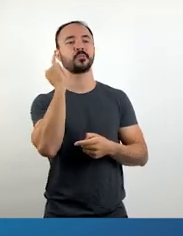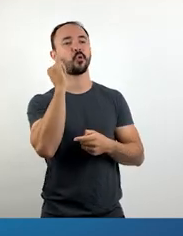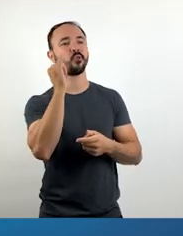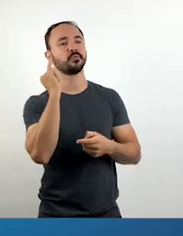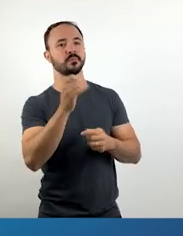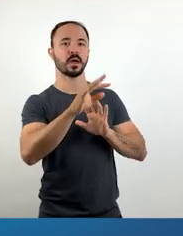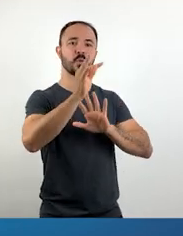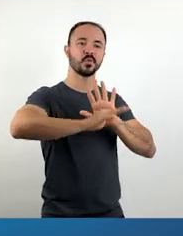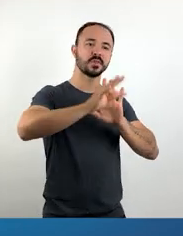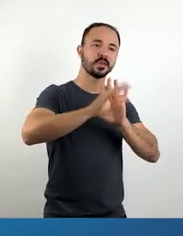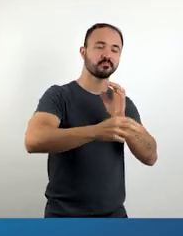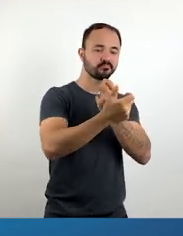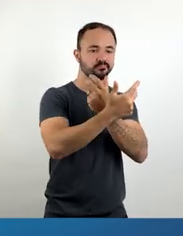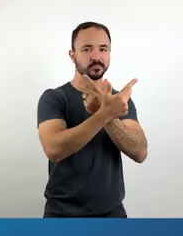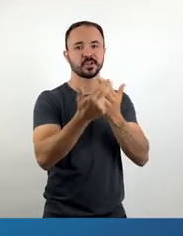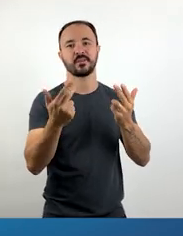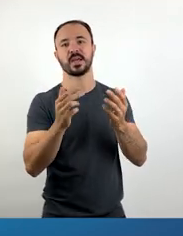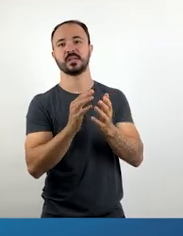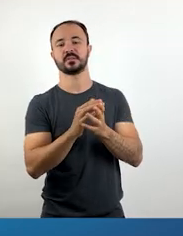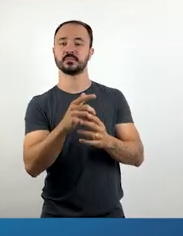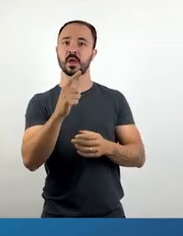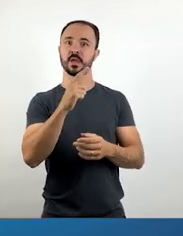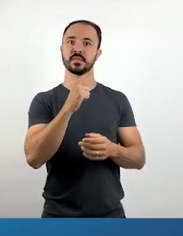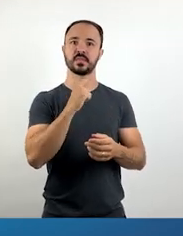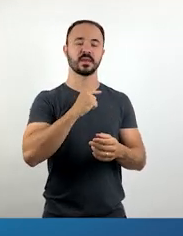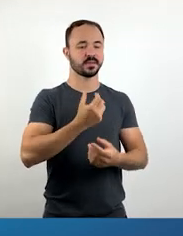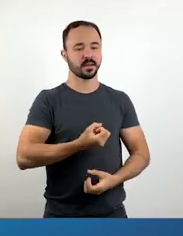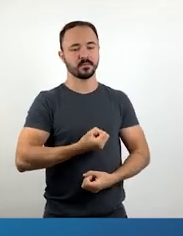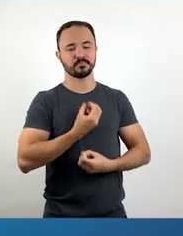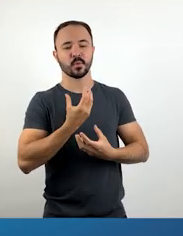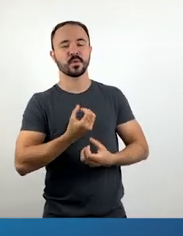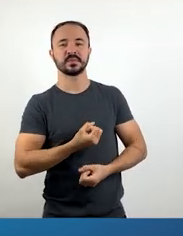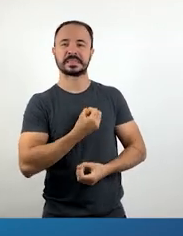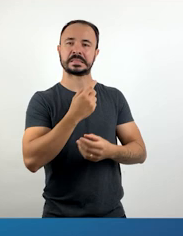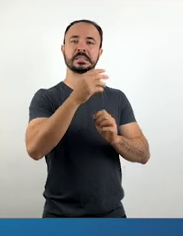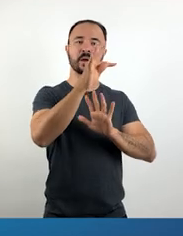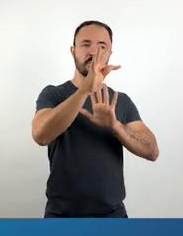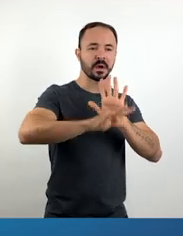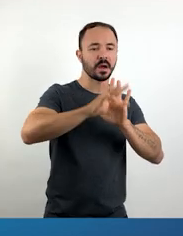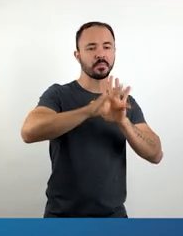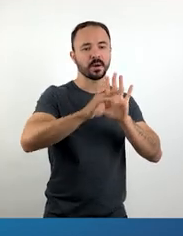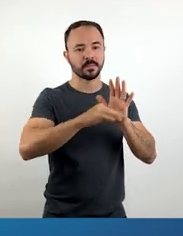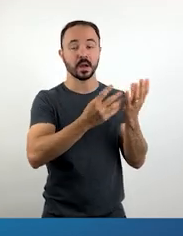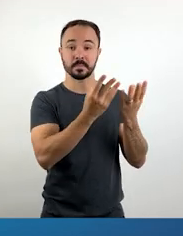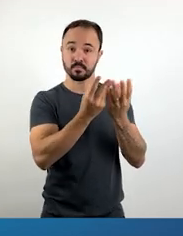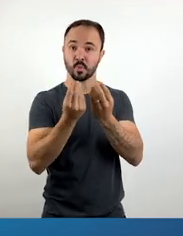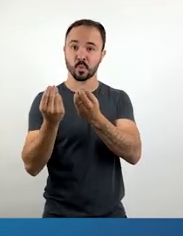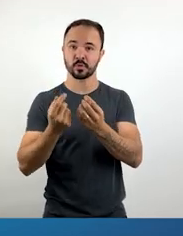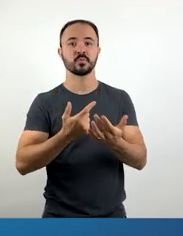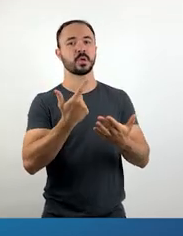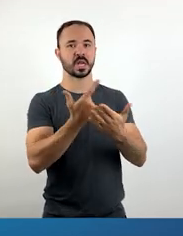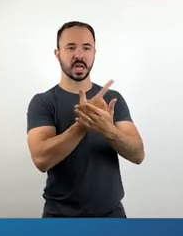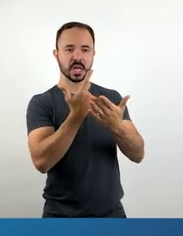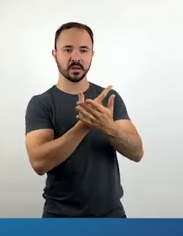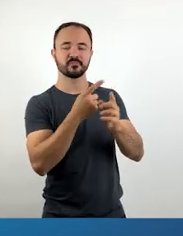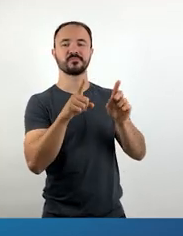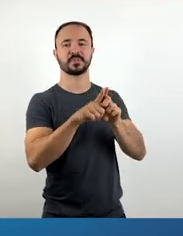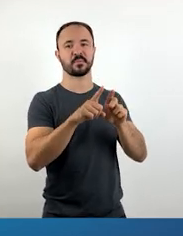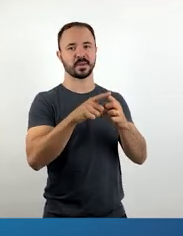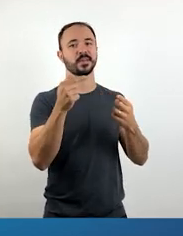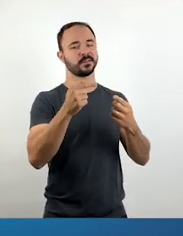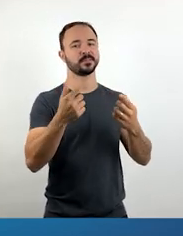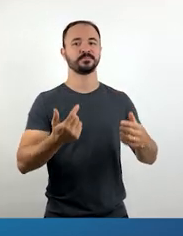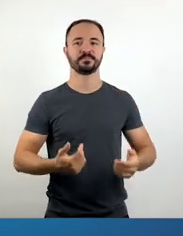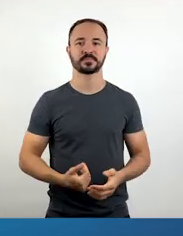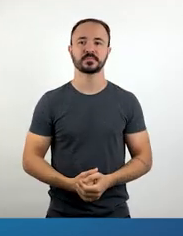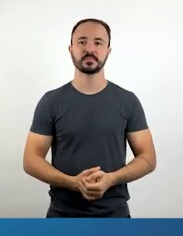cearense é autor dos livros Poesia com Rapadura e Poesia que Transforma. Ele tem como inspiração Patativa